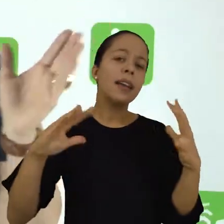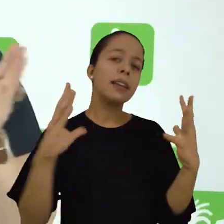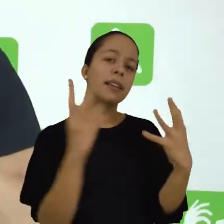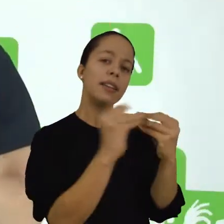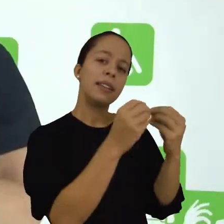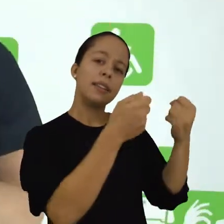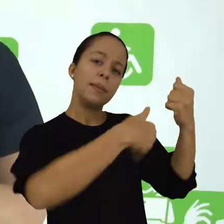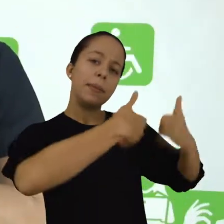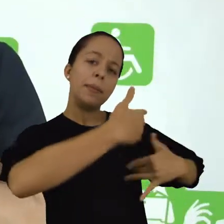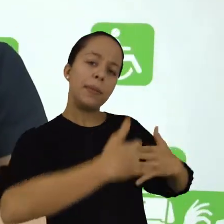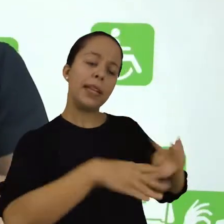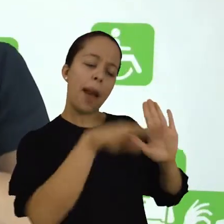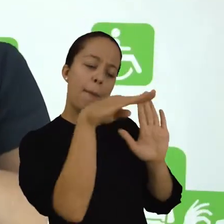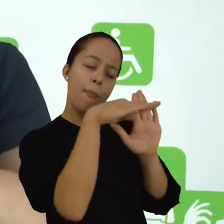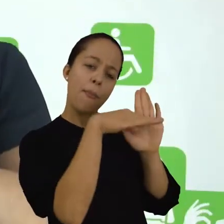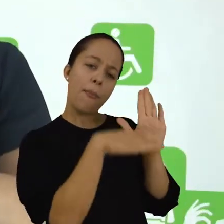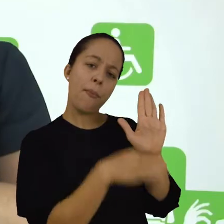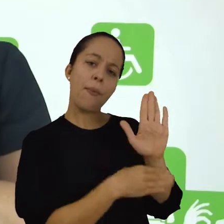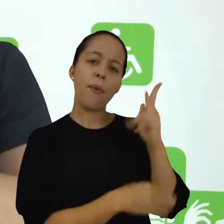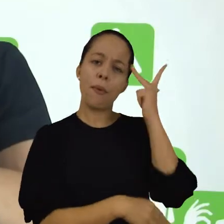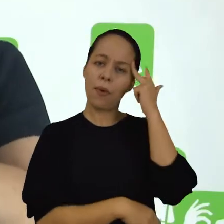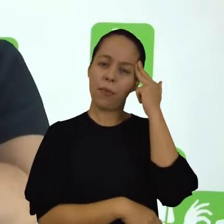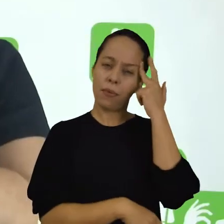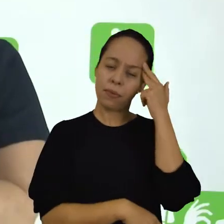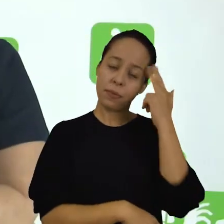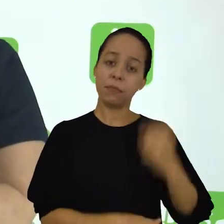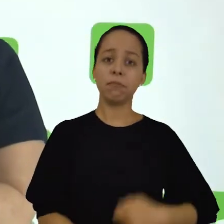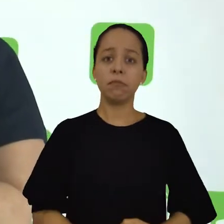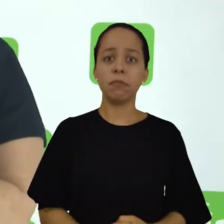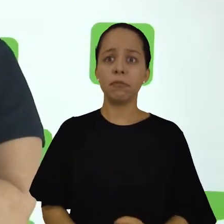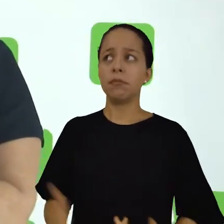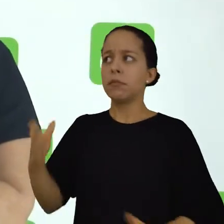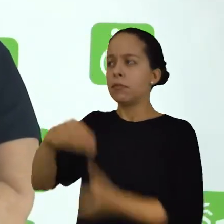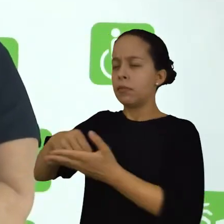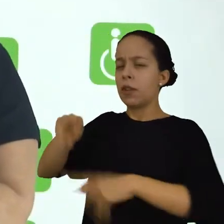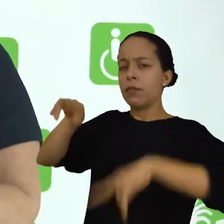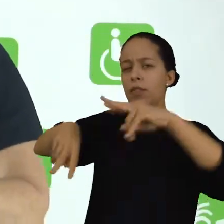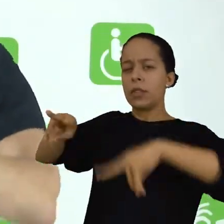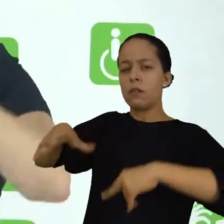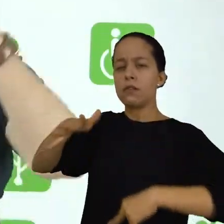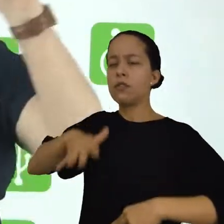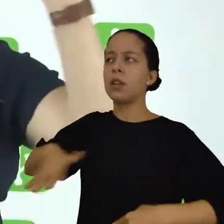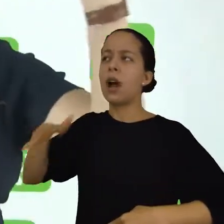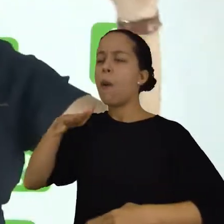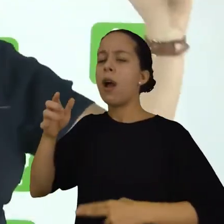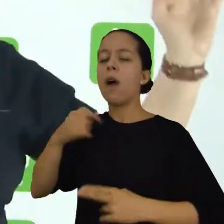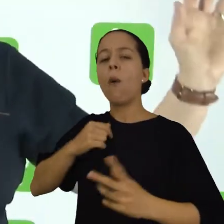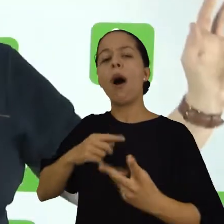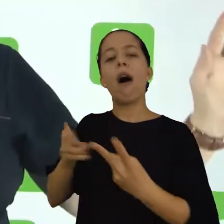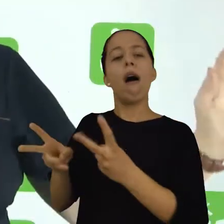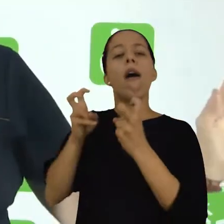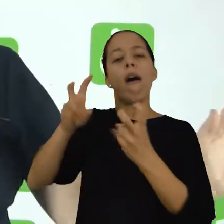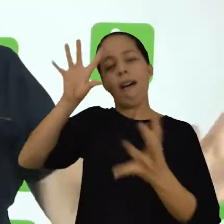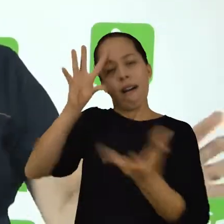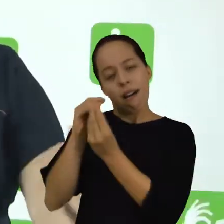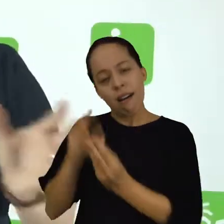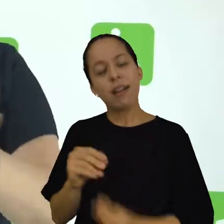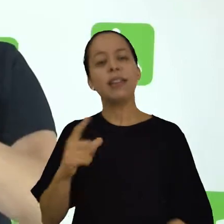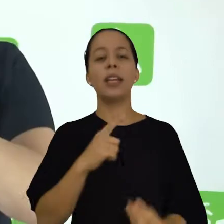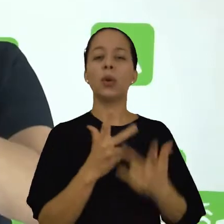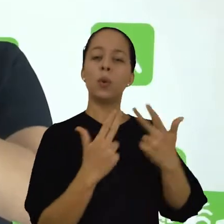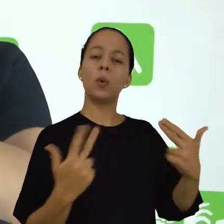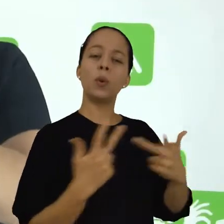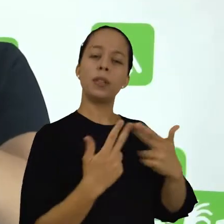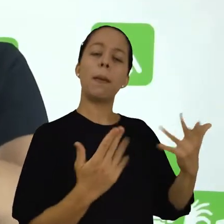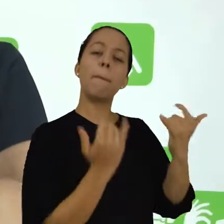sistematizar e distribuir itens em grupos comuns. Eles, tendo uma visão geral, eles conseguem perceber